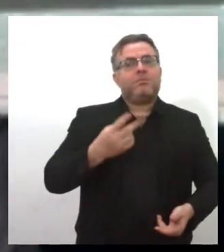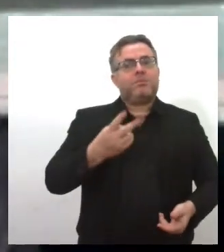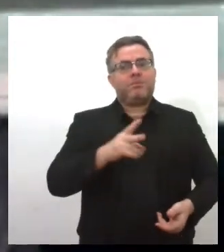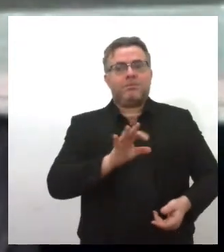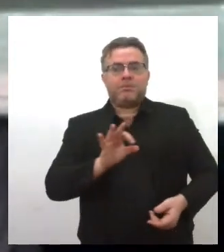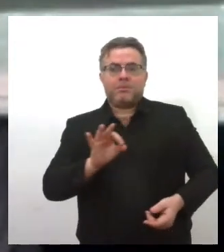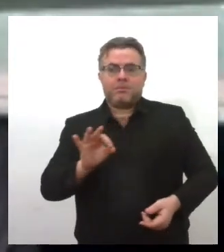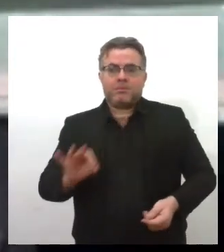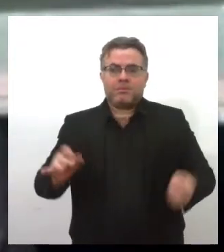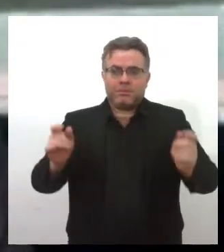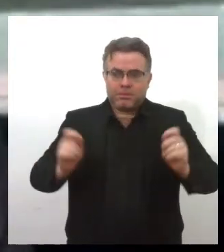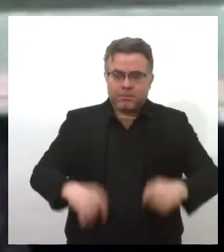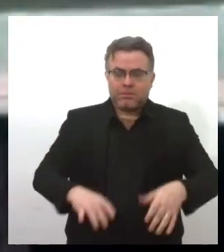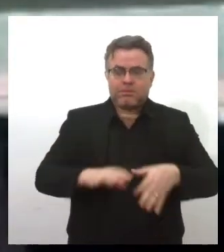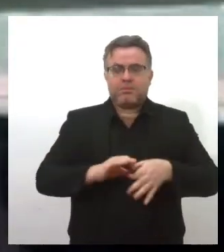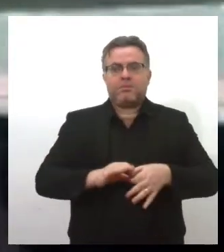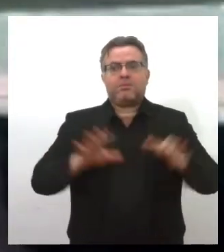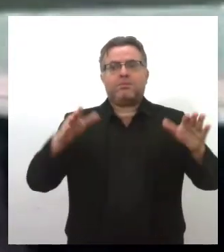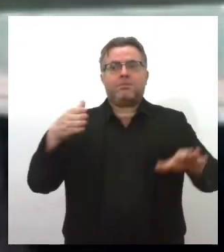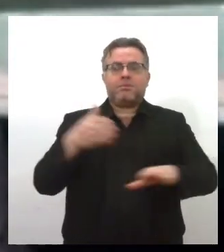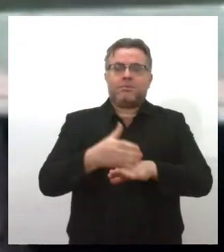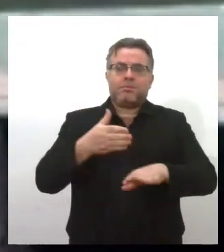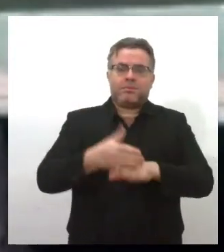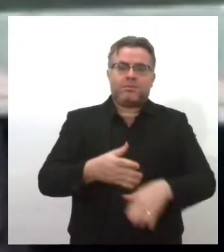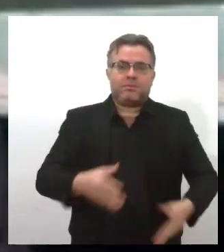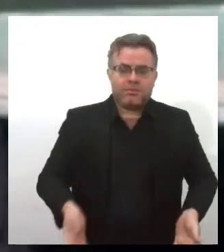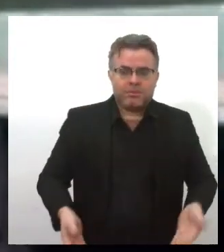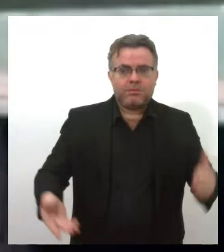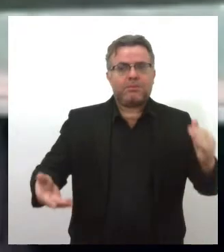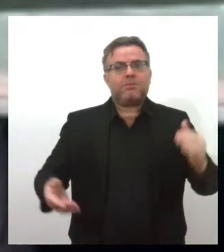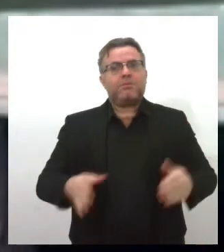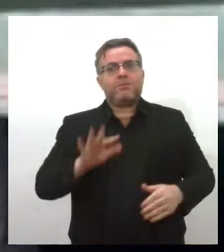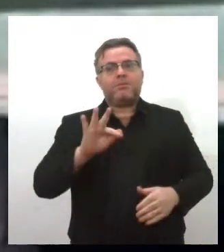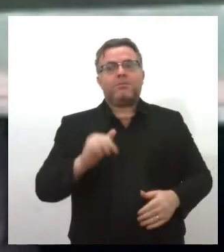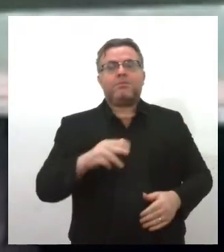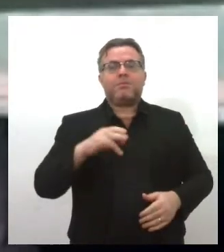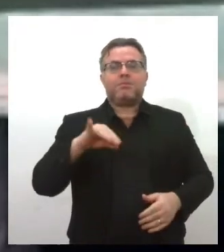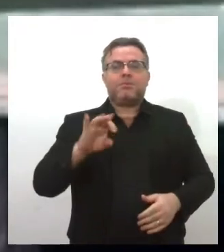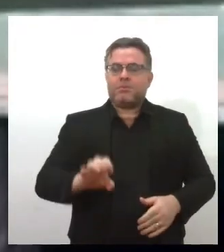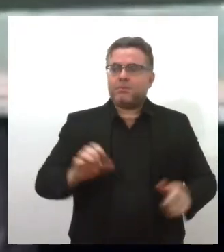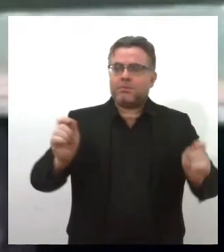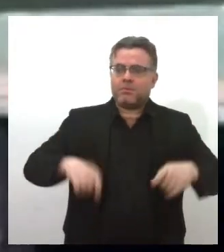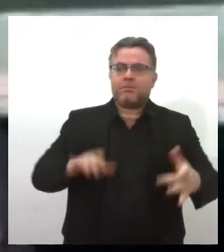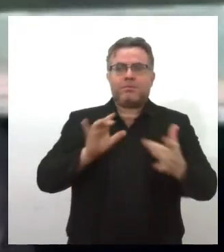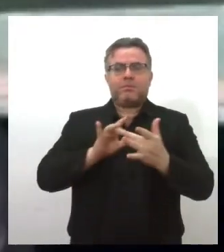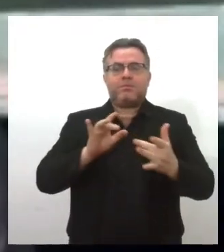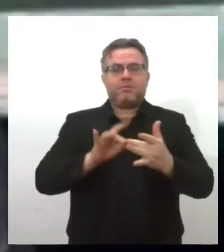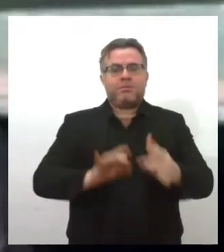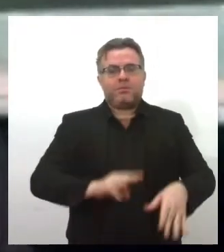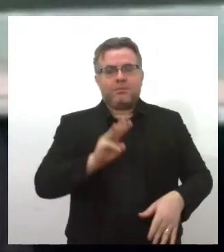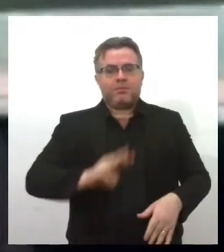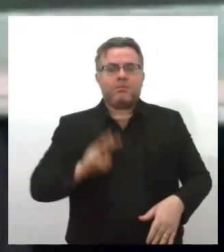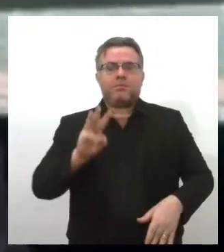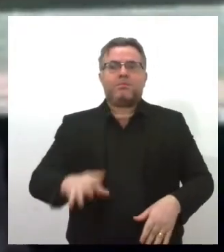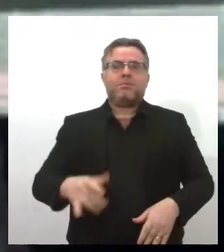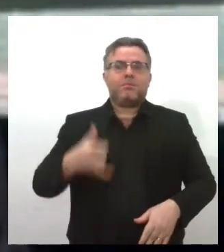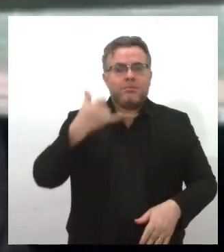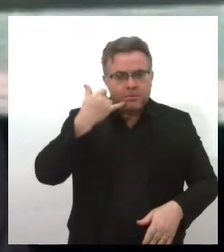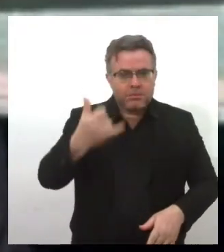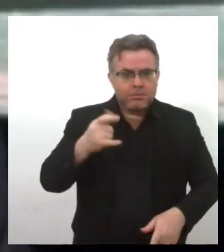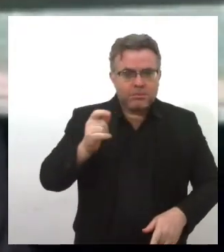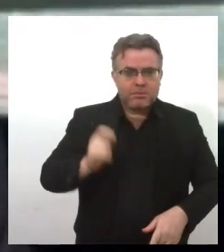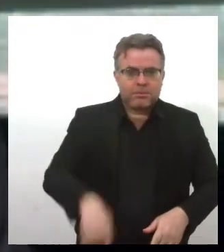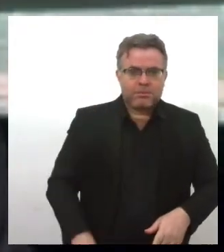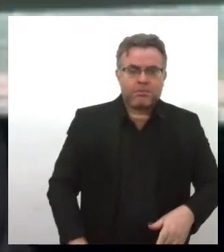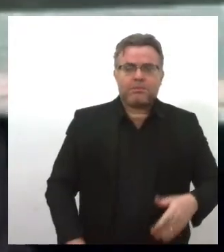o Edital disponível é na página da FAPTEC. Qualquer dúvida, entrar em contato através do nosso site, através do nosso telefone, a